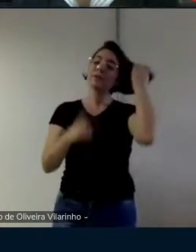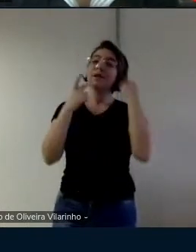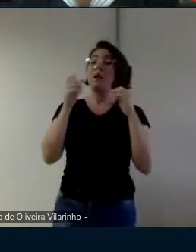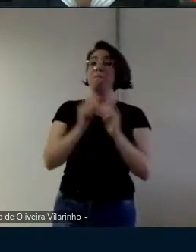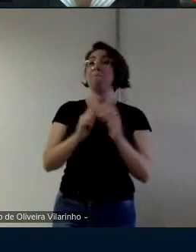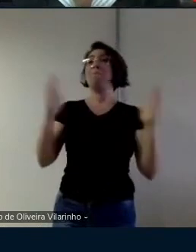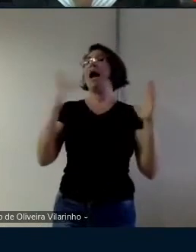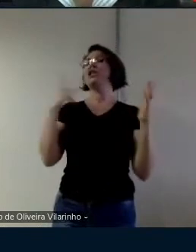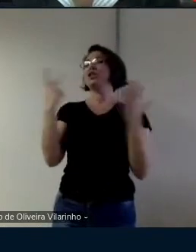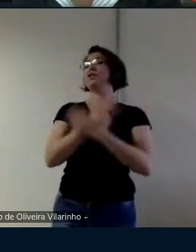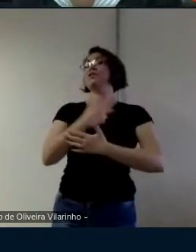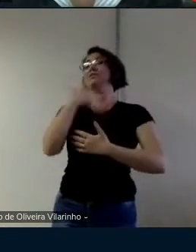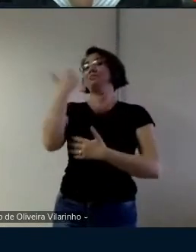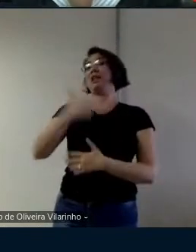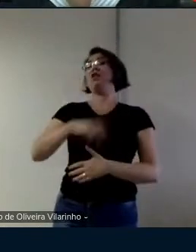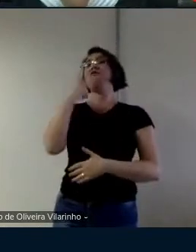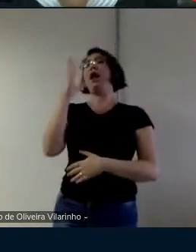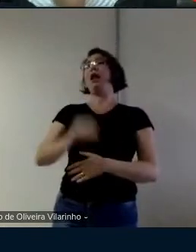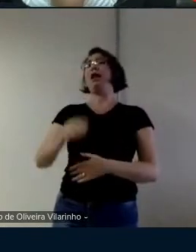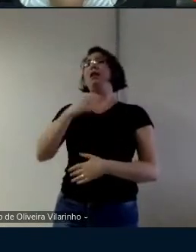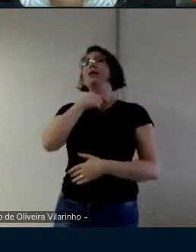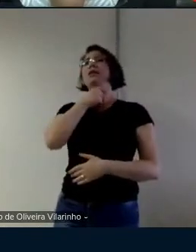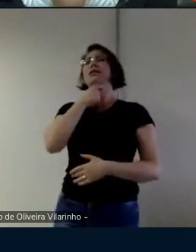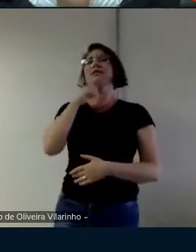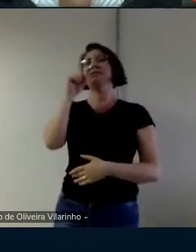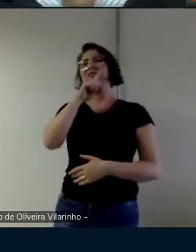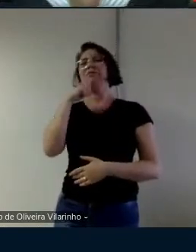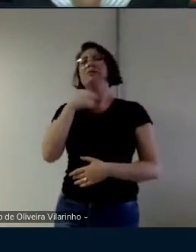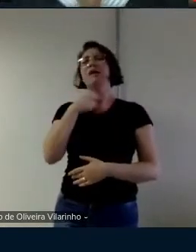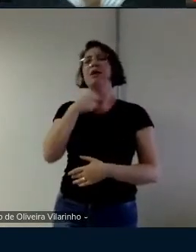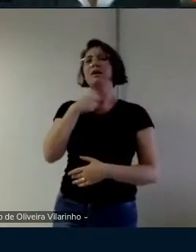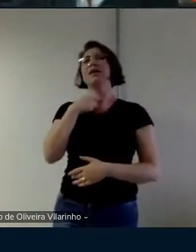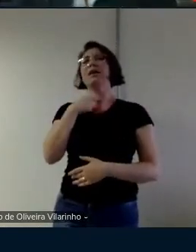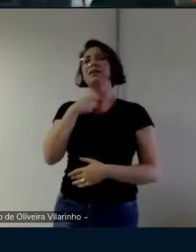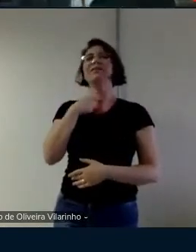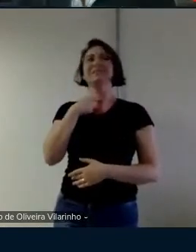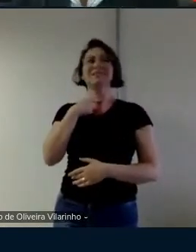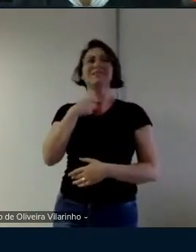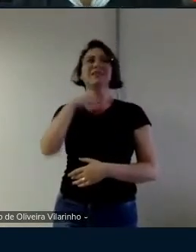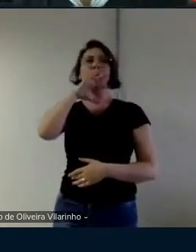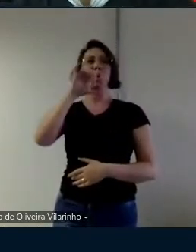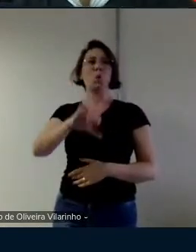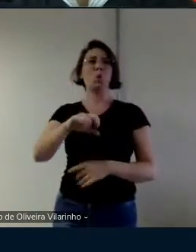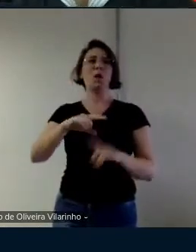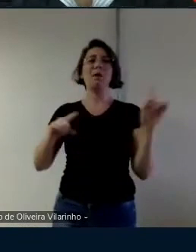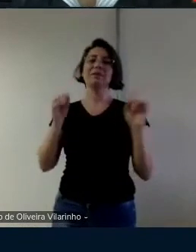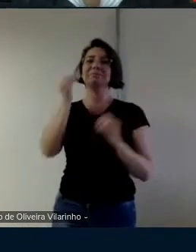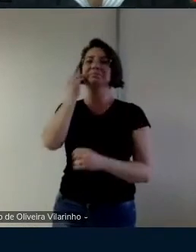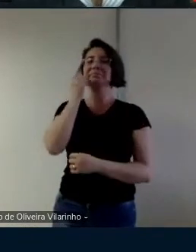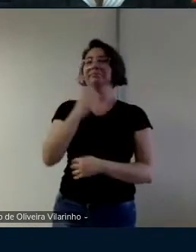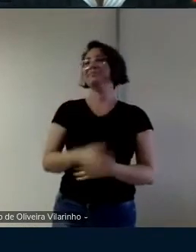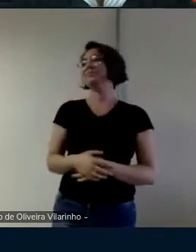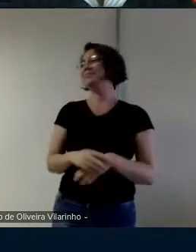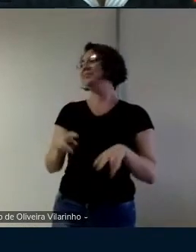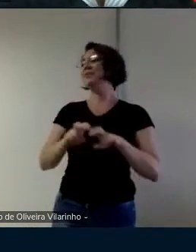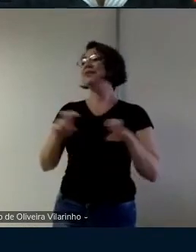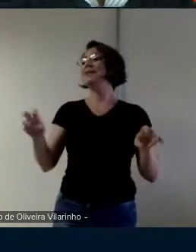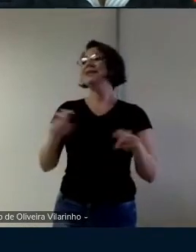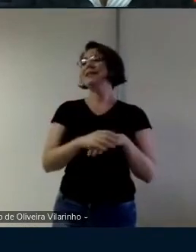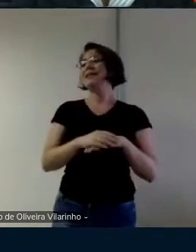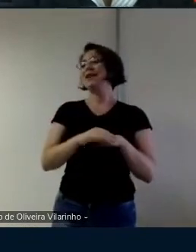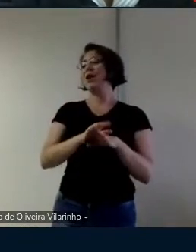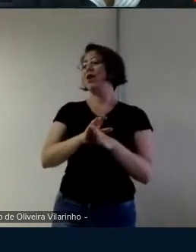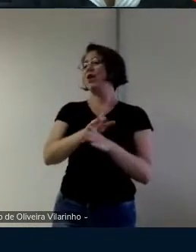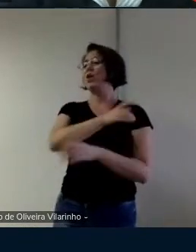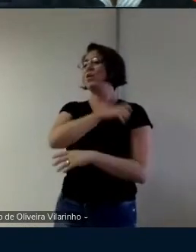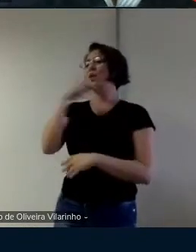ser entender essa voz louca que tá meio esquisita tem hora que não sai direito mas enfim pra sorte a ideia na boca da orientanda